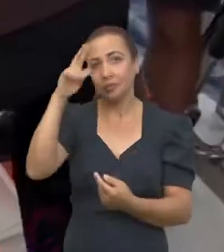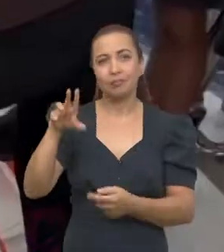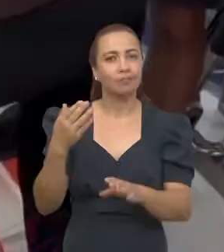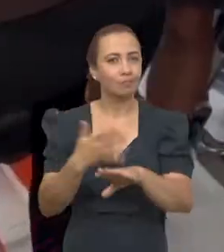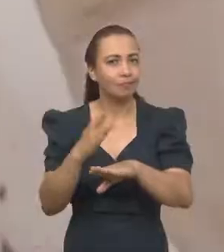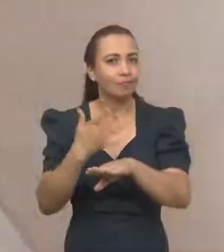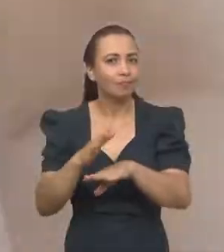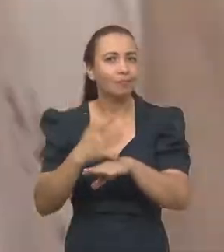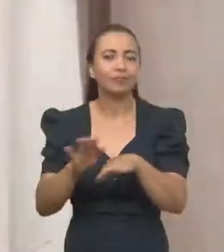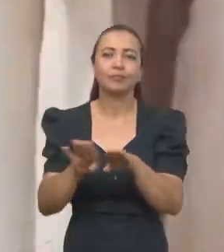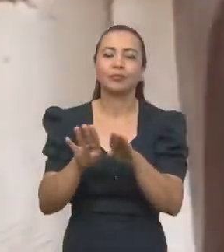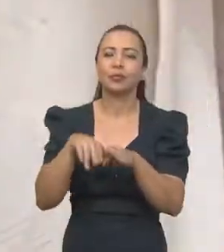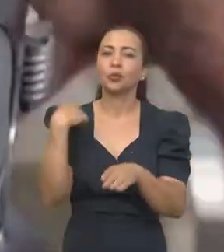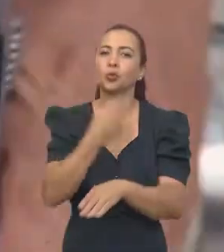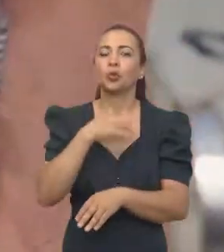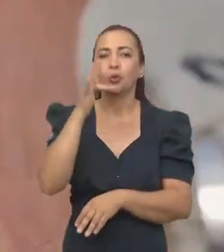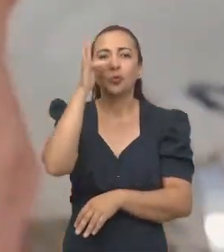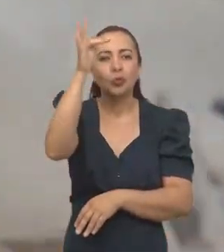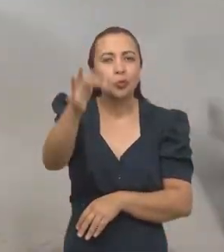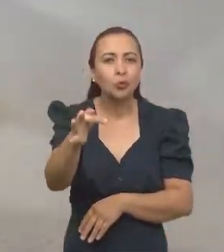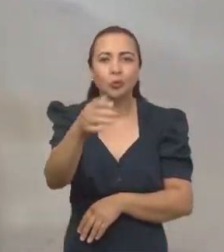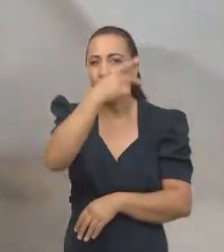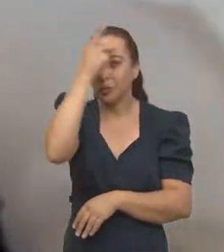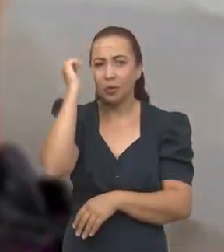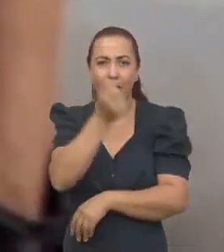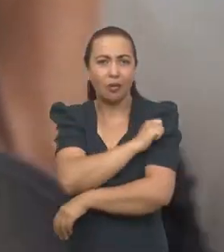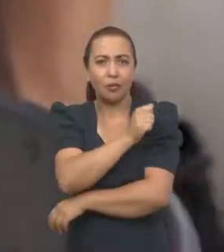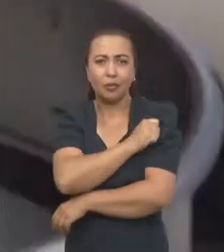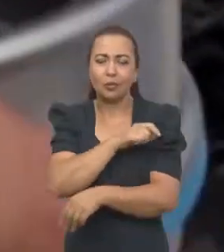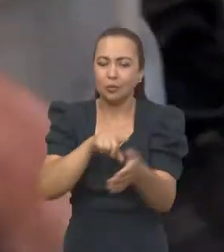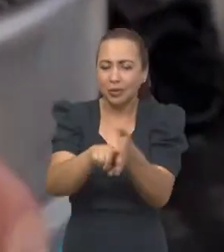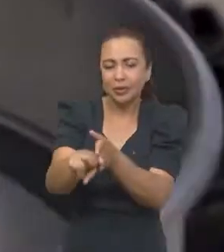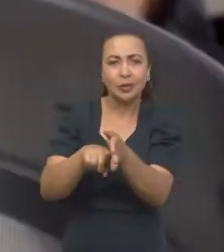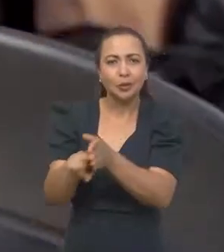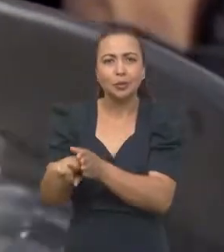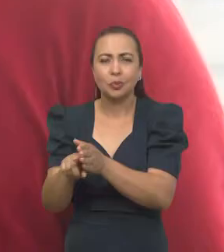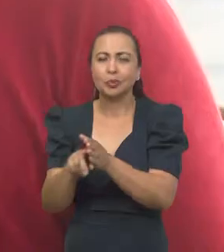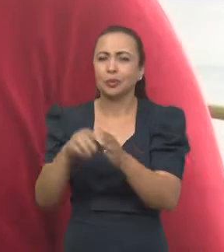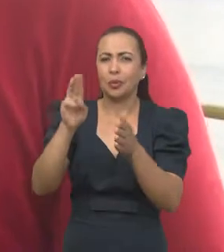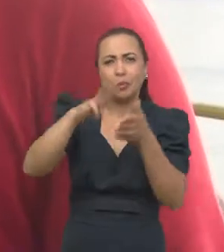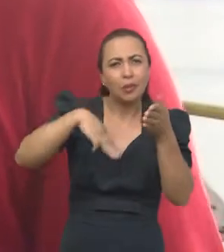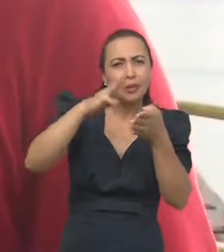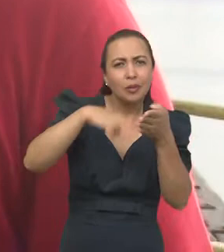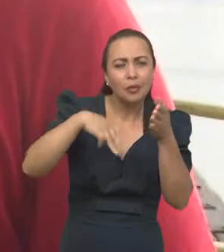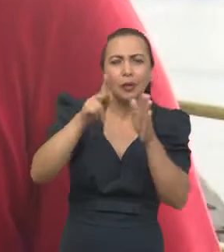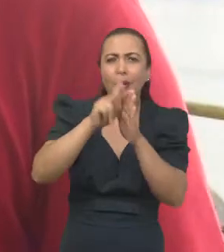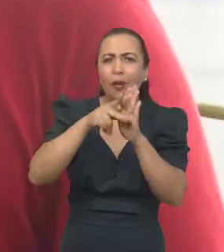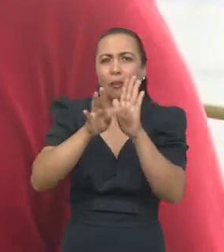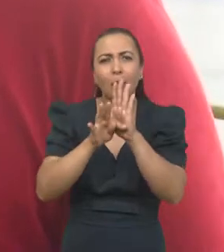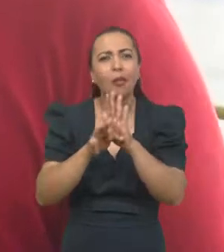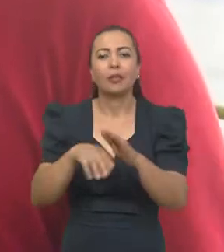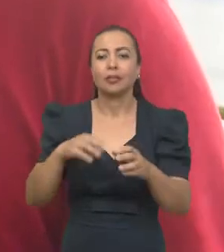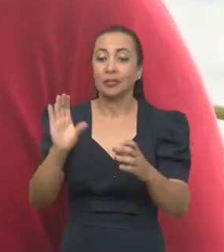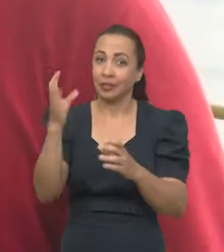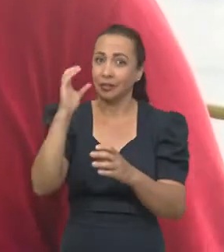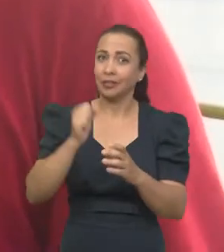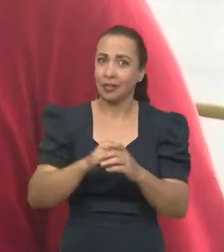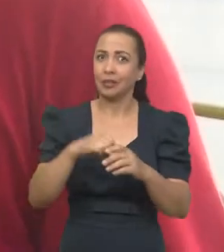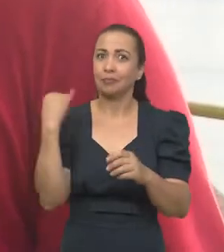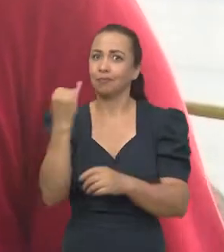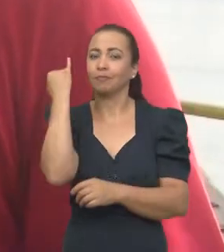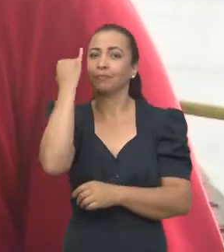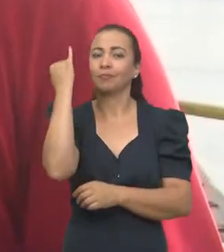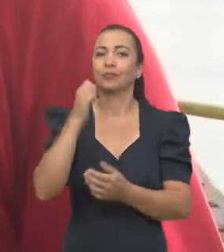treinar os nossos futuros pesquisadores com protocolos e metodologias que são utilizadas agora em ciência de